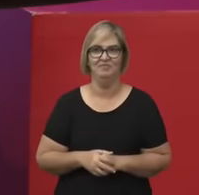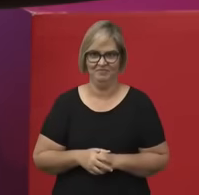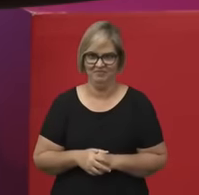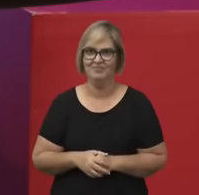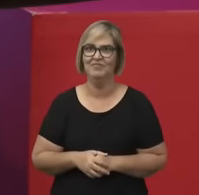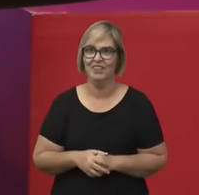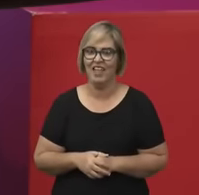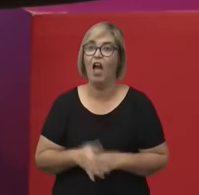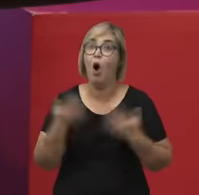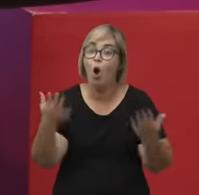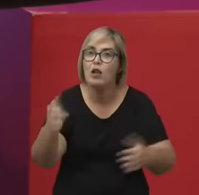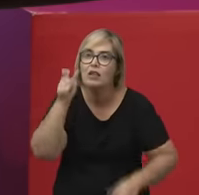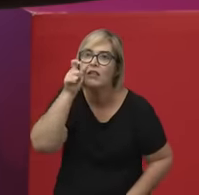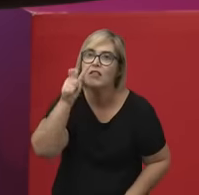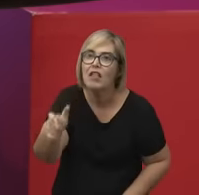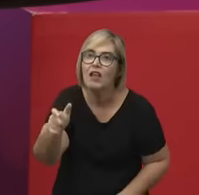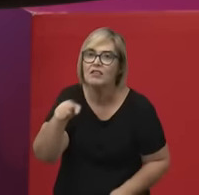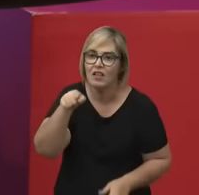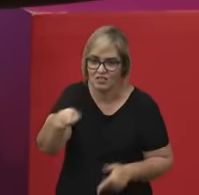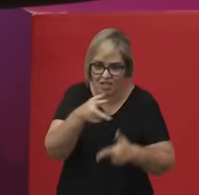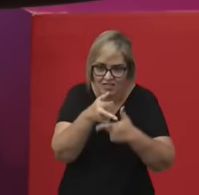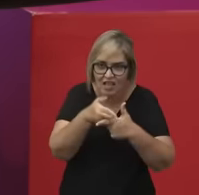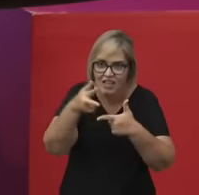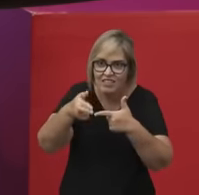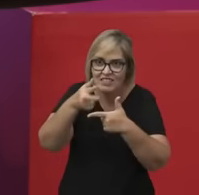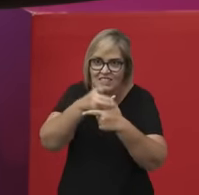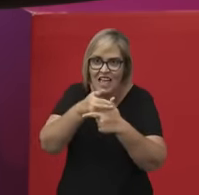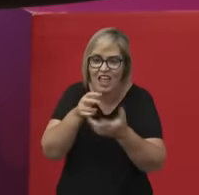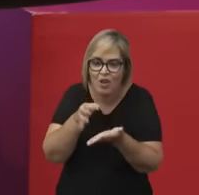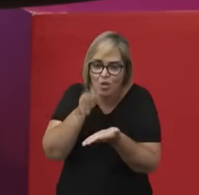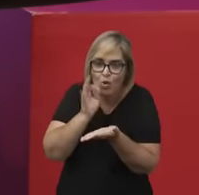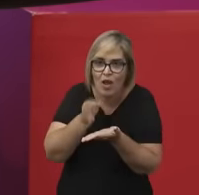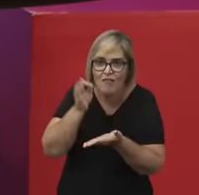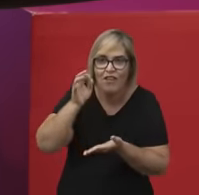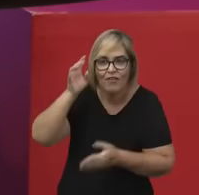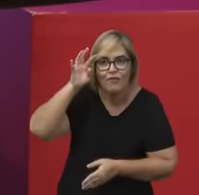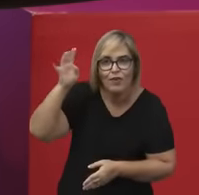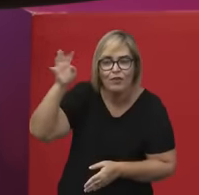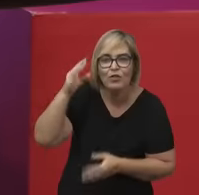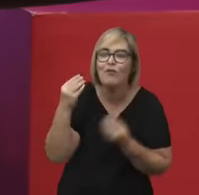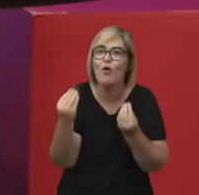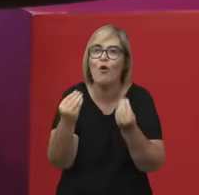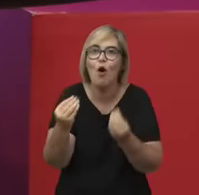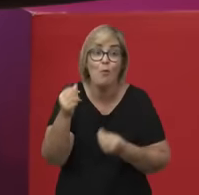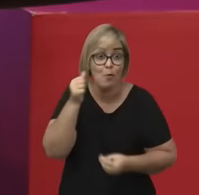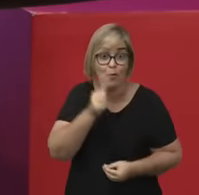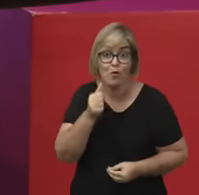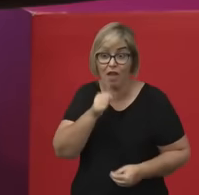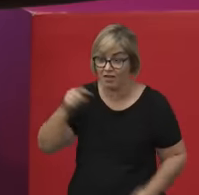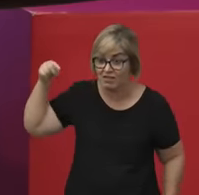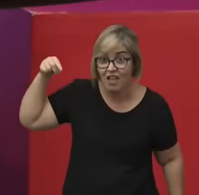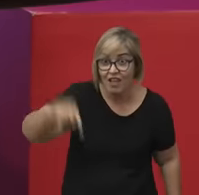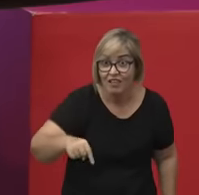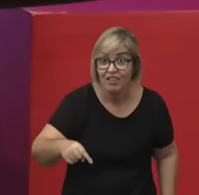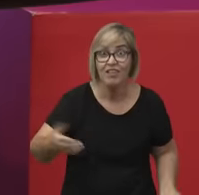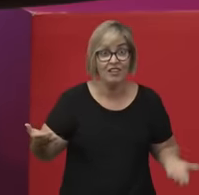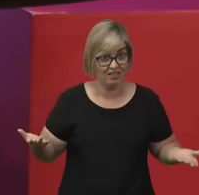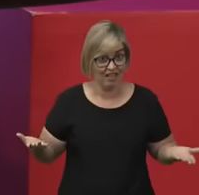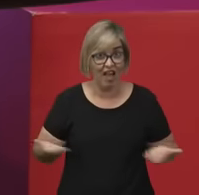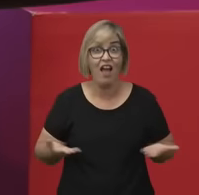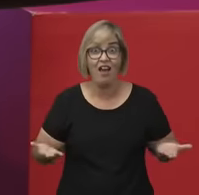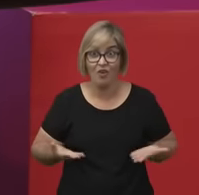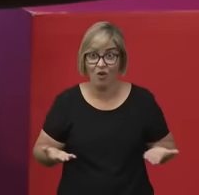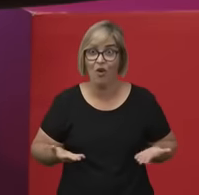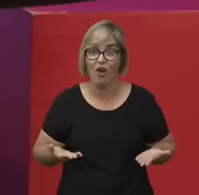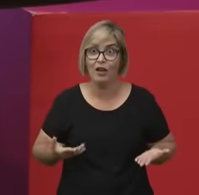Café Filosófico, porque, assim, por mulheres pensadoras, professoras universitárias, todas elas, quando a